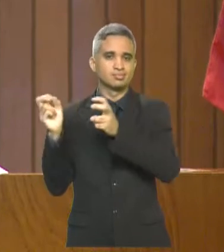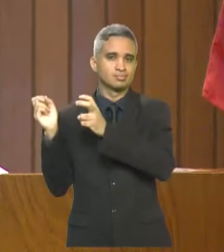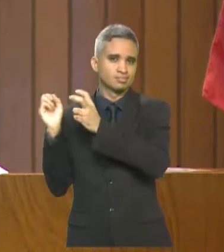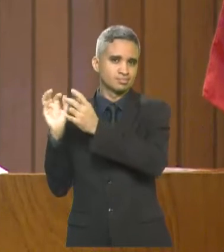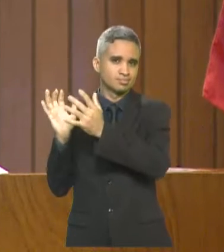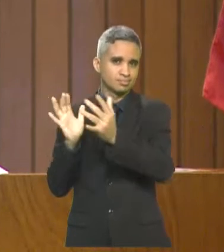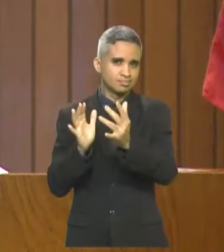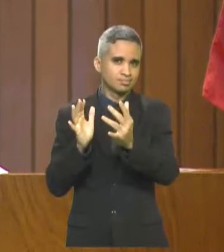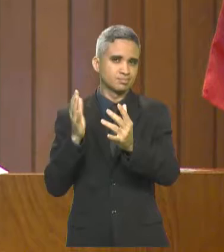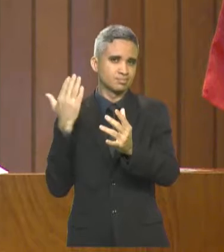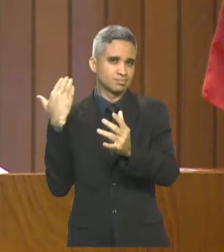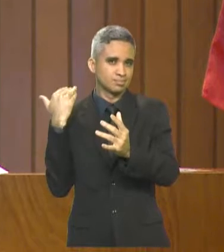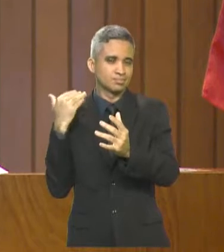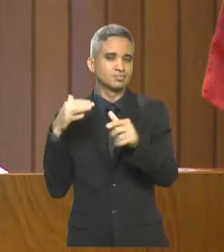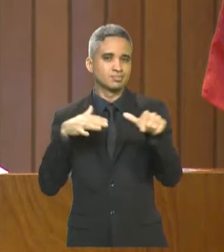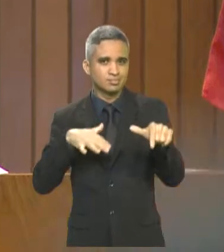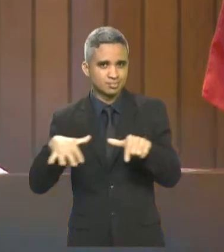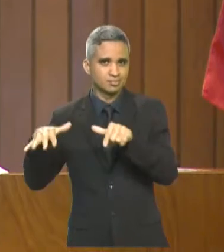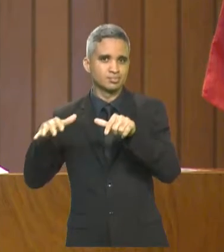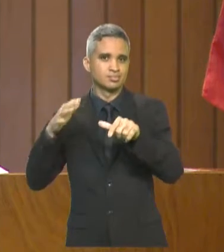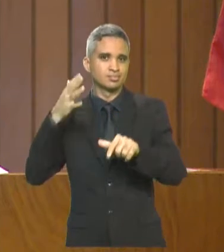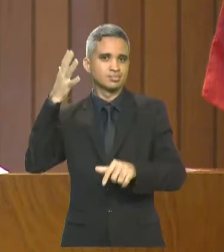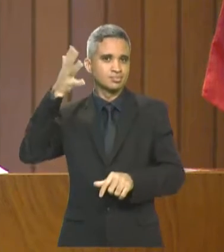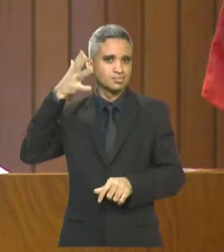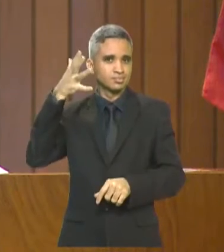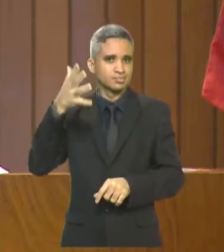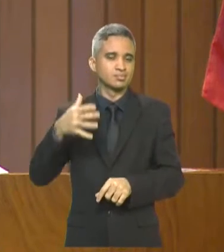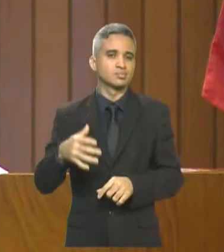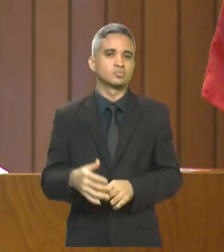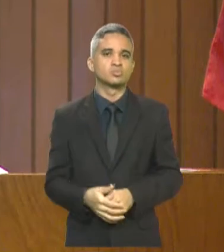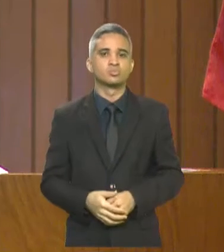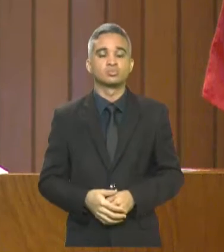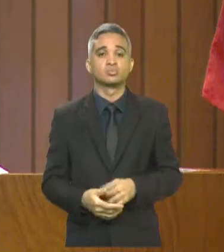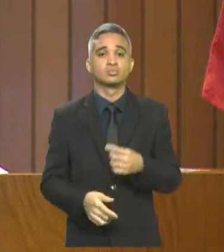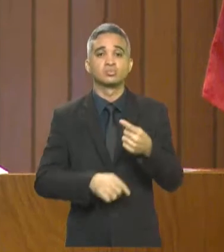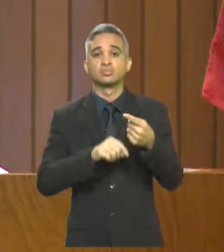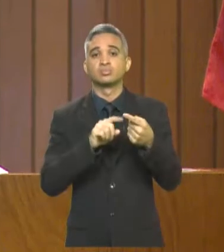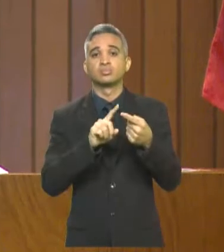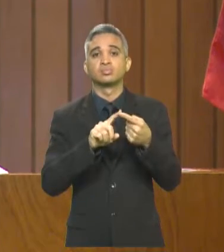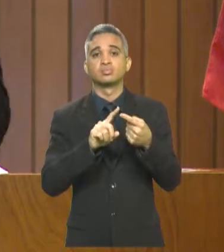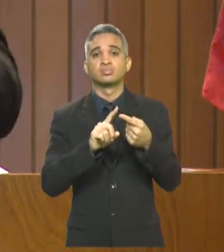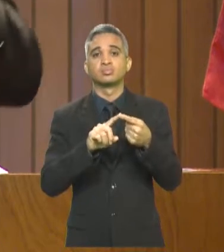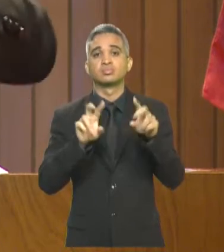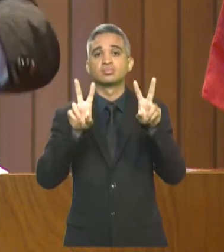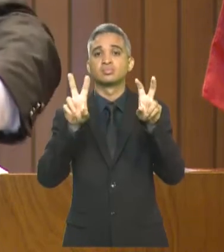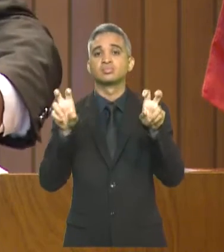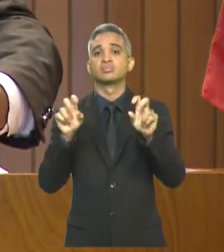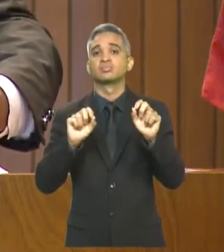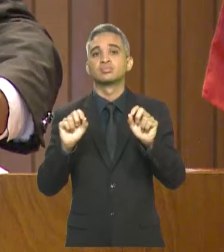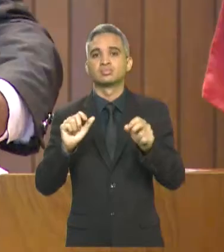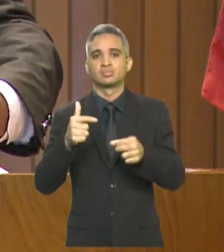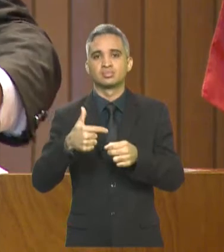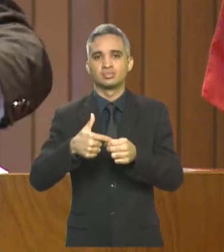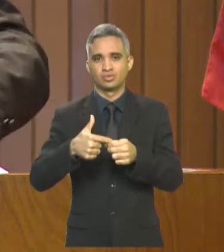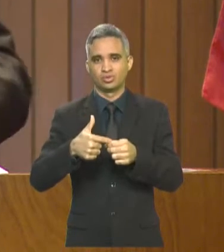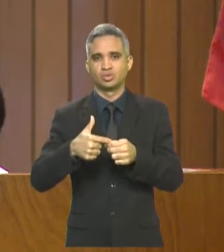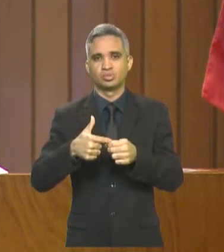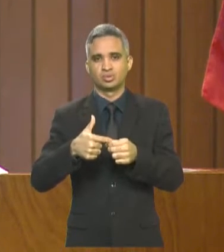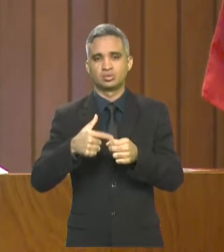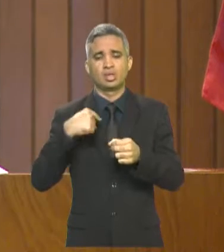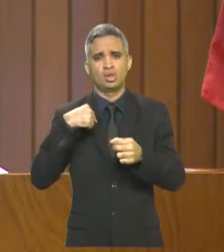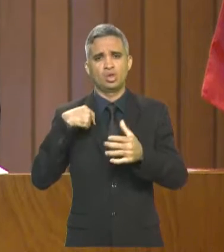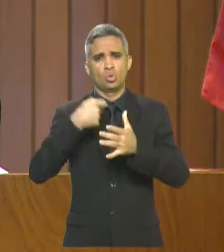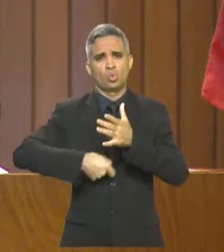suma importância para o Estado do Maranhão, e o primeiro deles diz respeito aos combustíveis, a nossa luta para